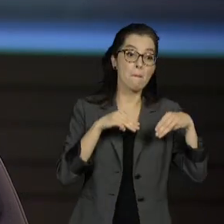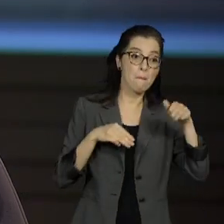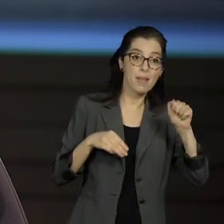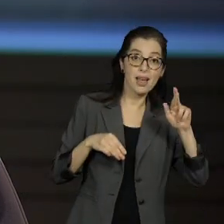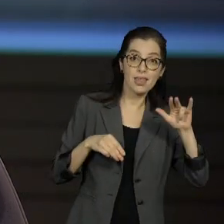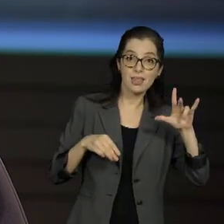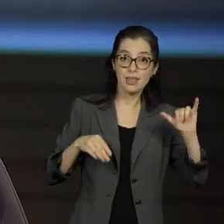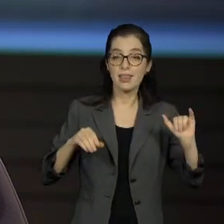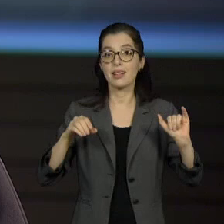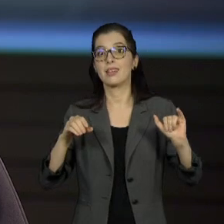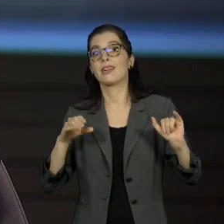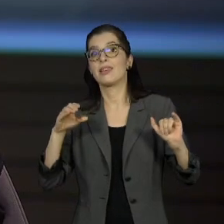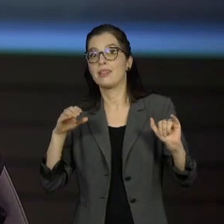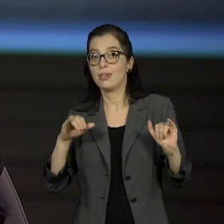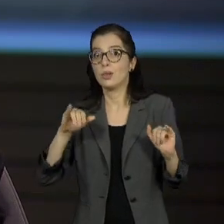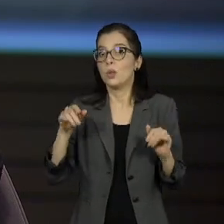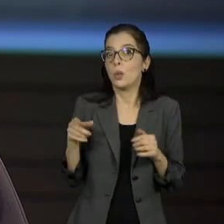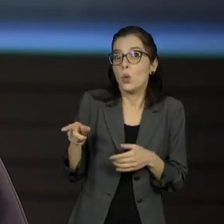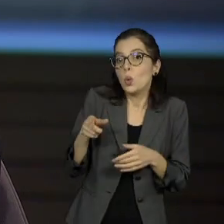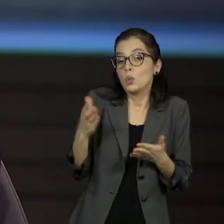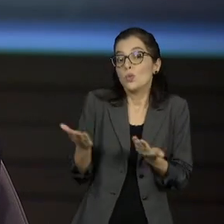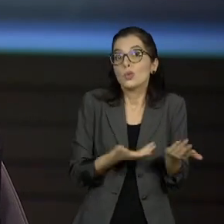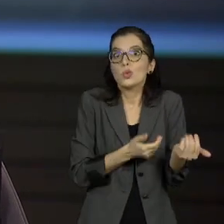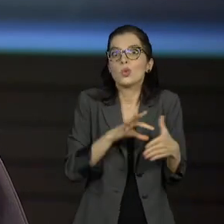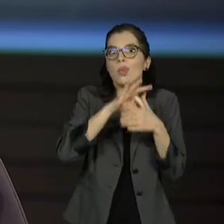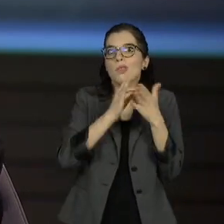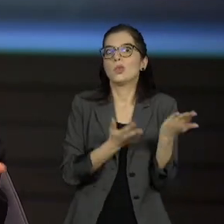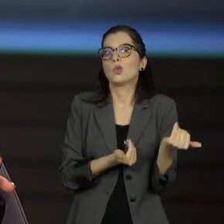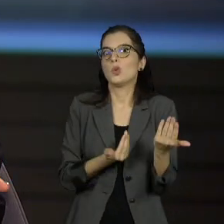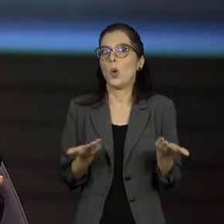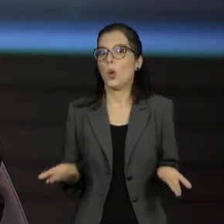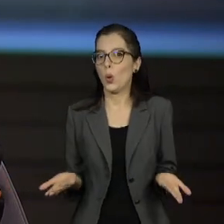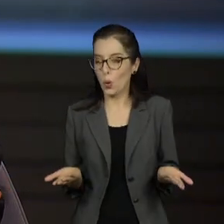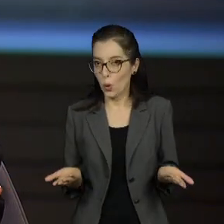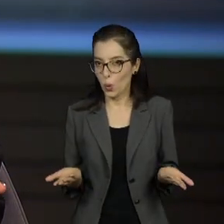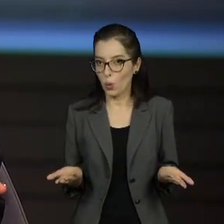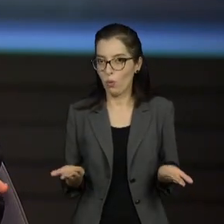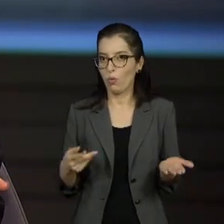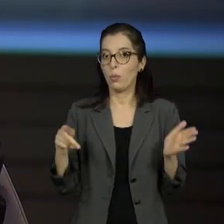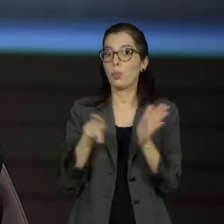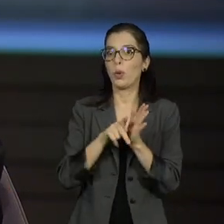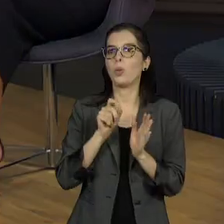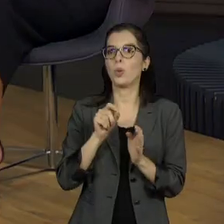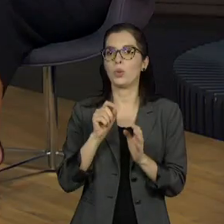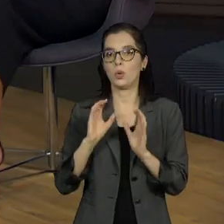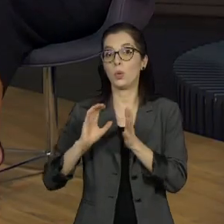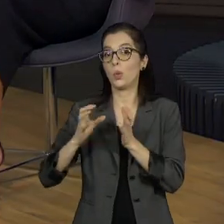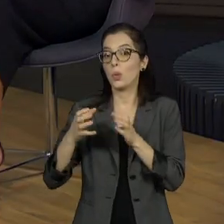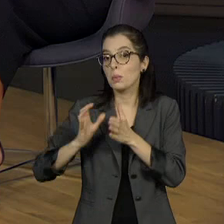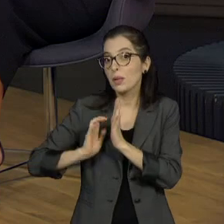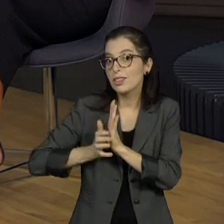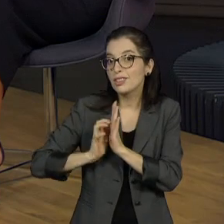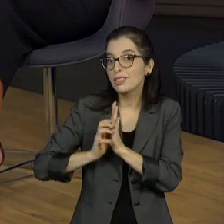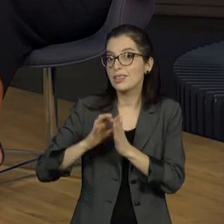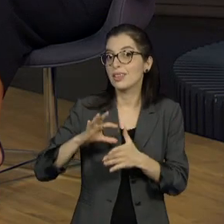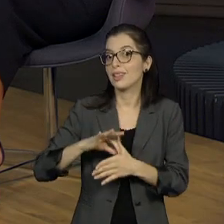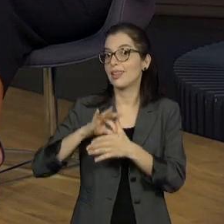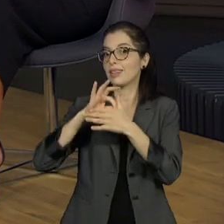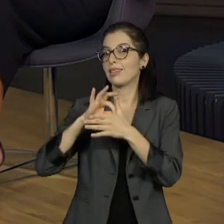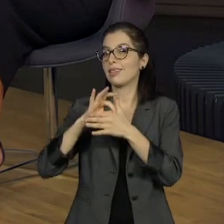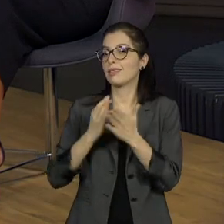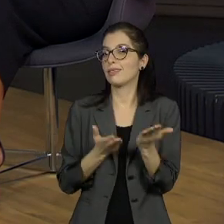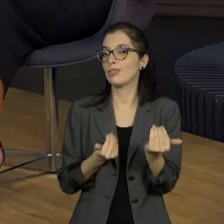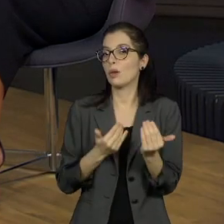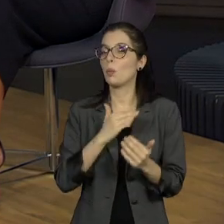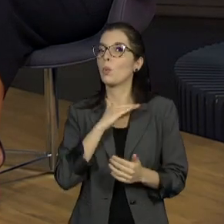do partido, foi para o PT. A morte do Eduardo Campos só acirrou a confusão na família e vieram outros braços da família